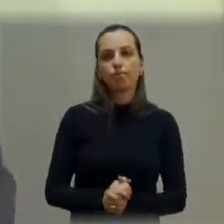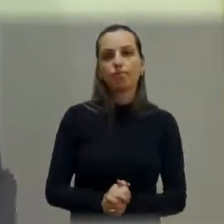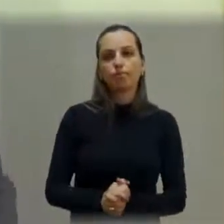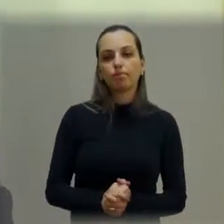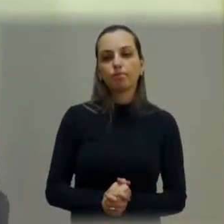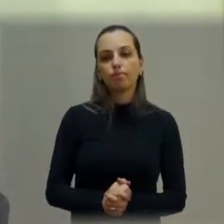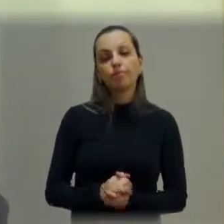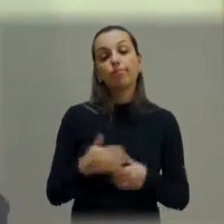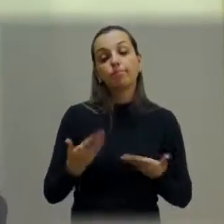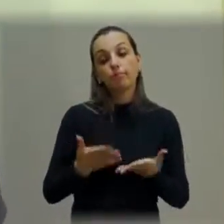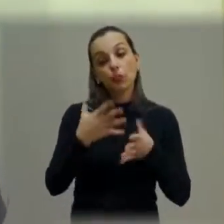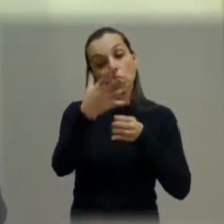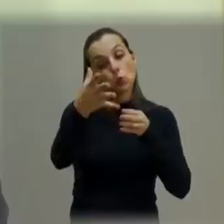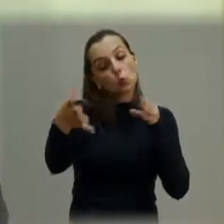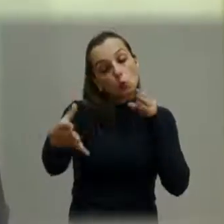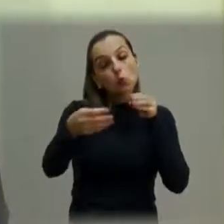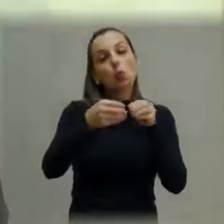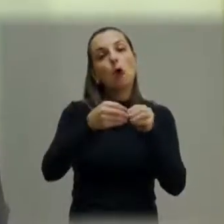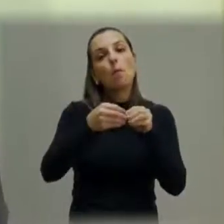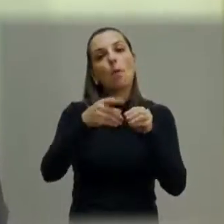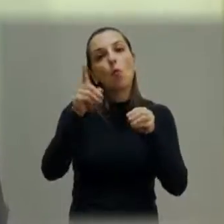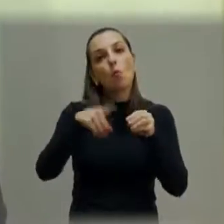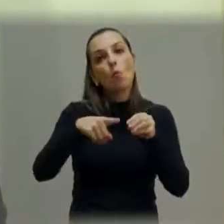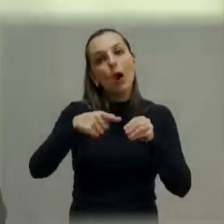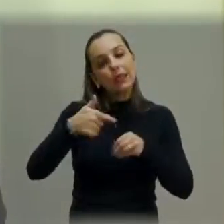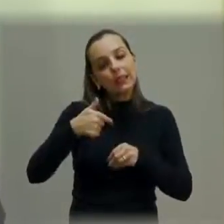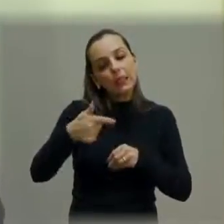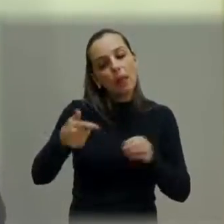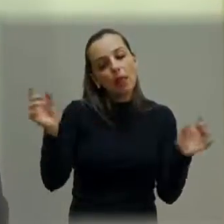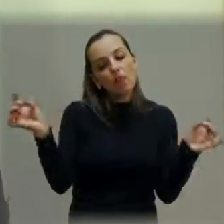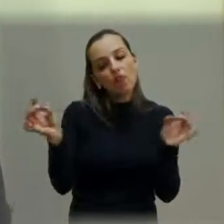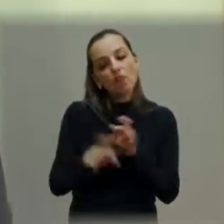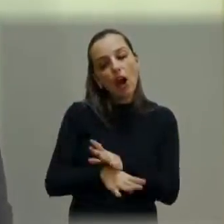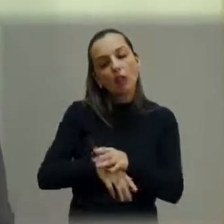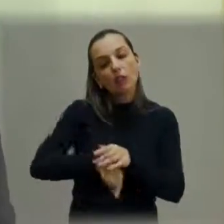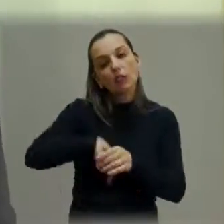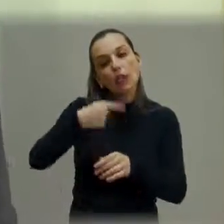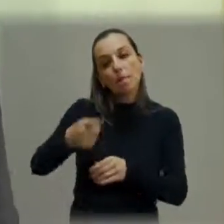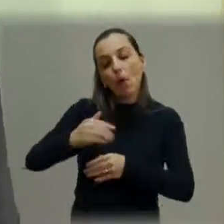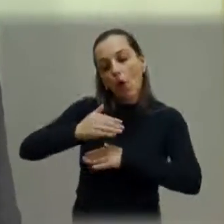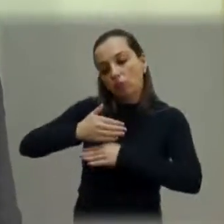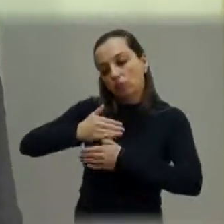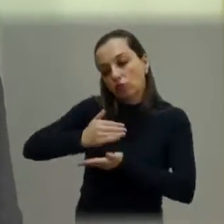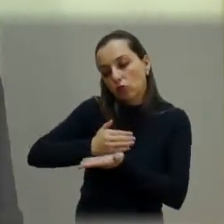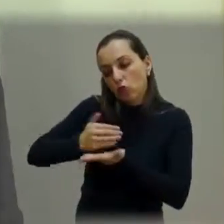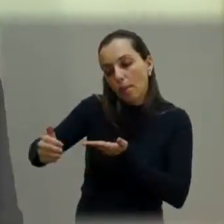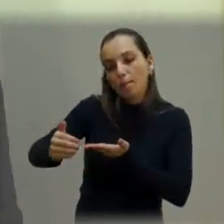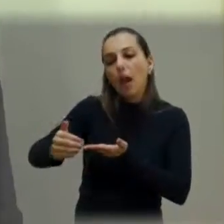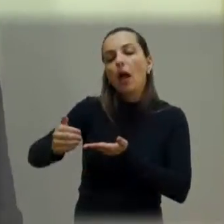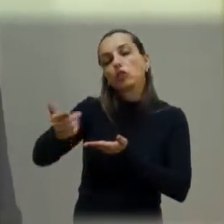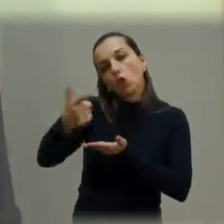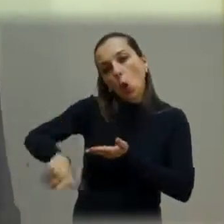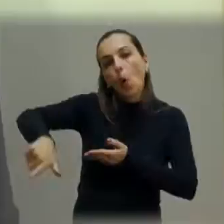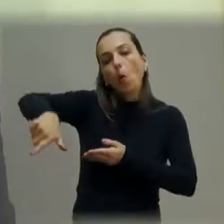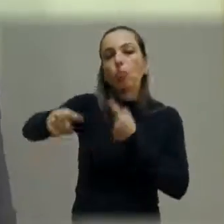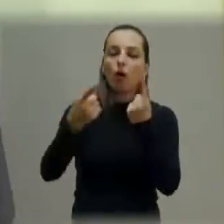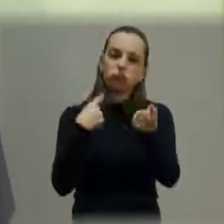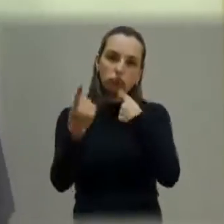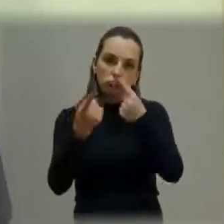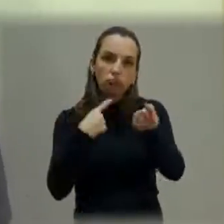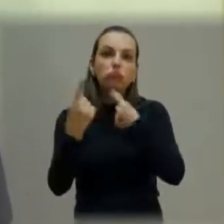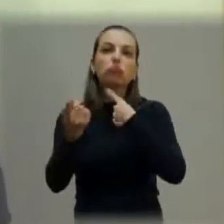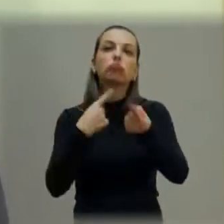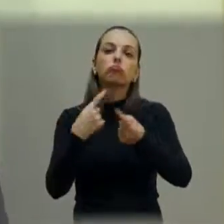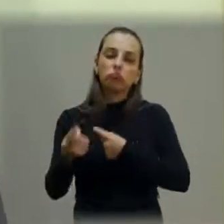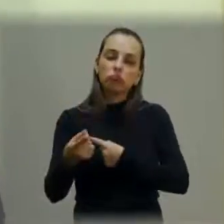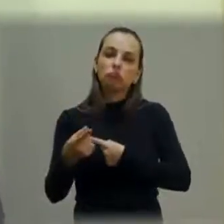E, concluindo, vai acabar essa semana e mais semana que vem, já começa a Eugênio Francisco Malamã, que já começou